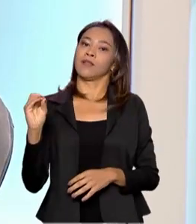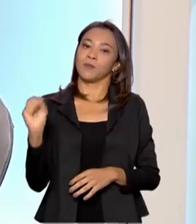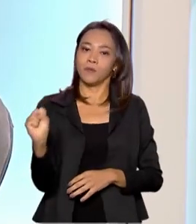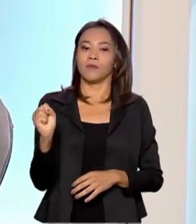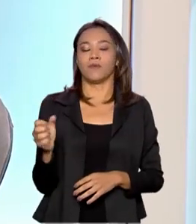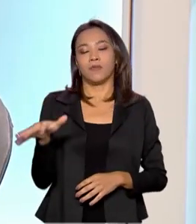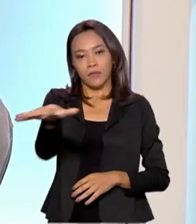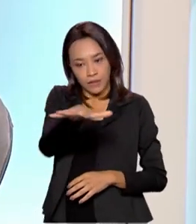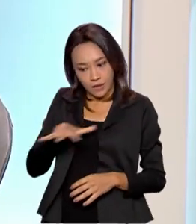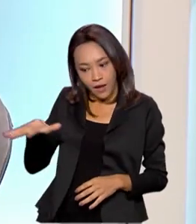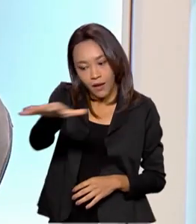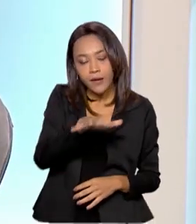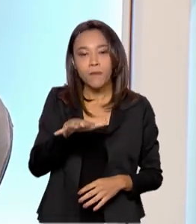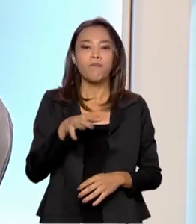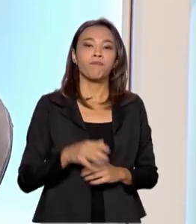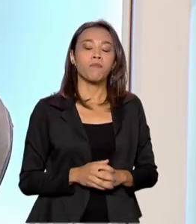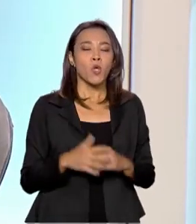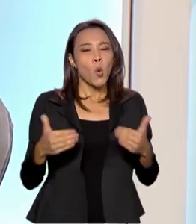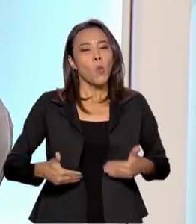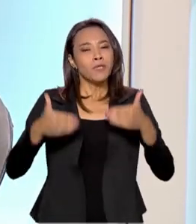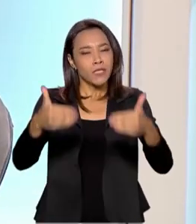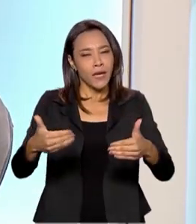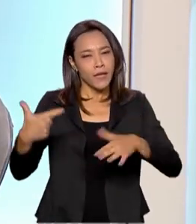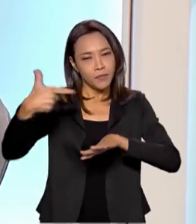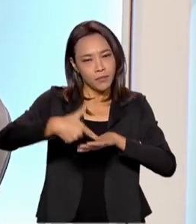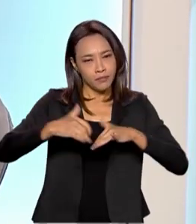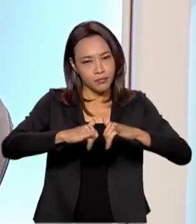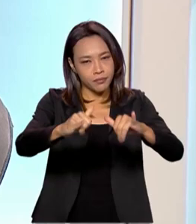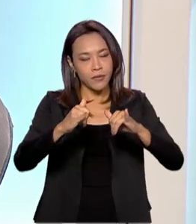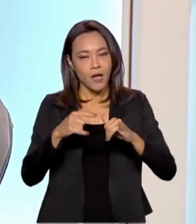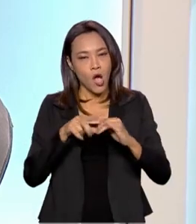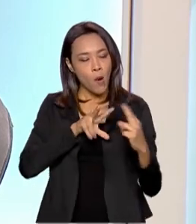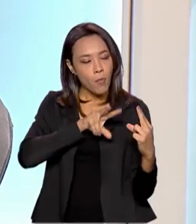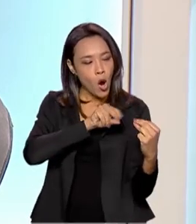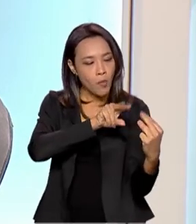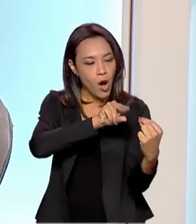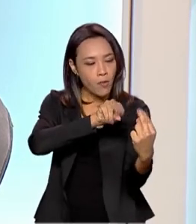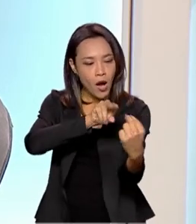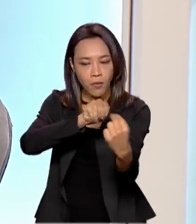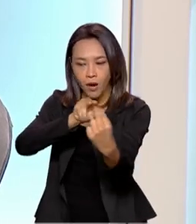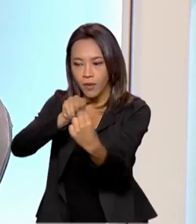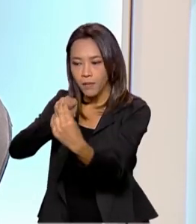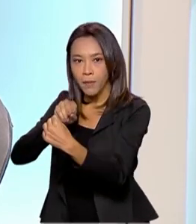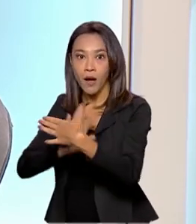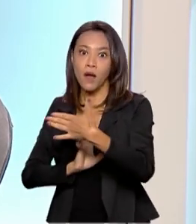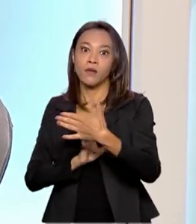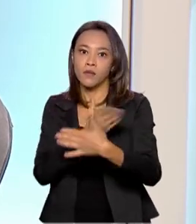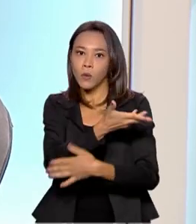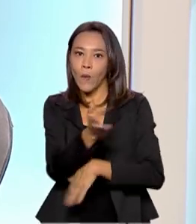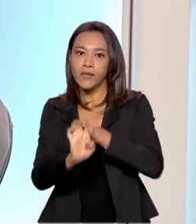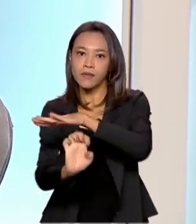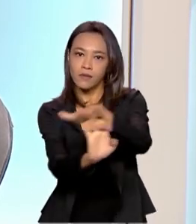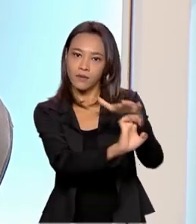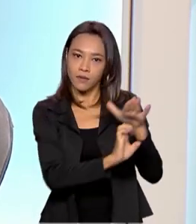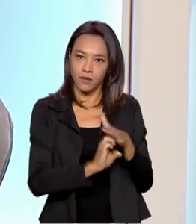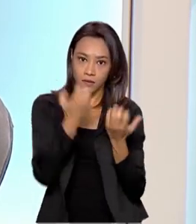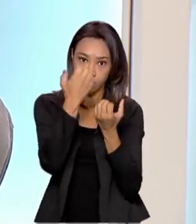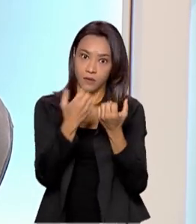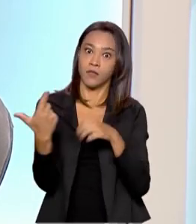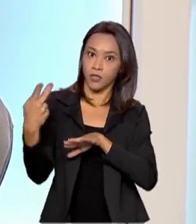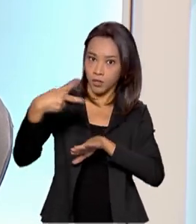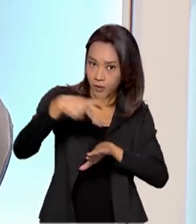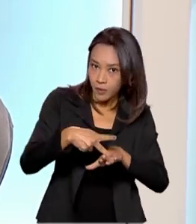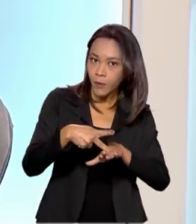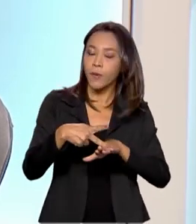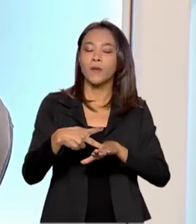Após o leilão, ele fez alguns estudos internos, conversou também com várias operadoras de petróleo, de modo a,